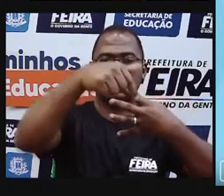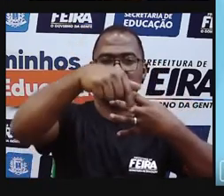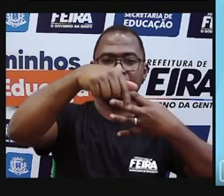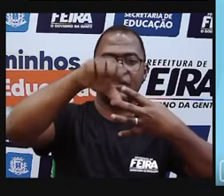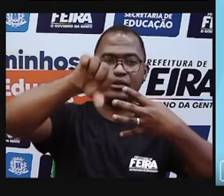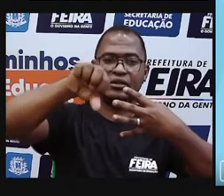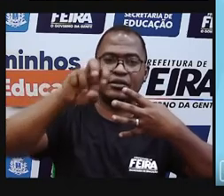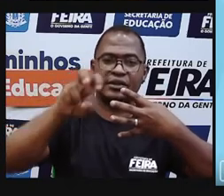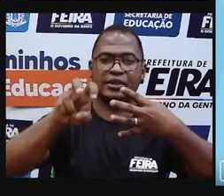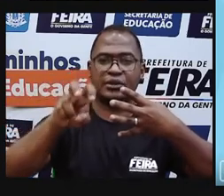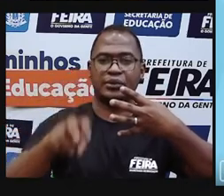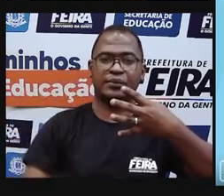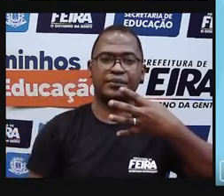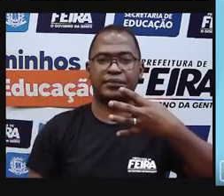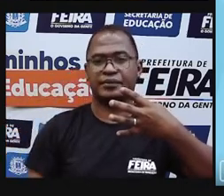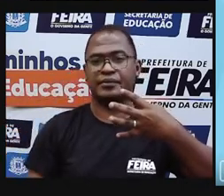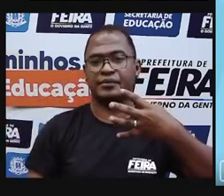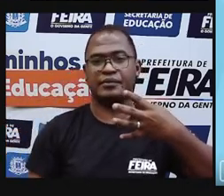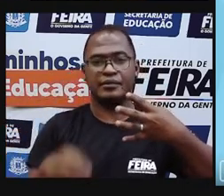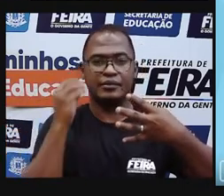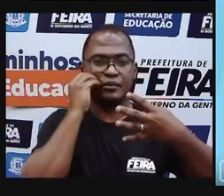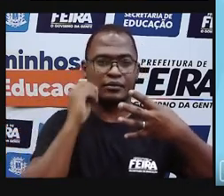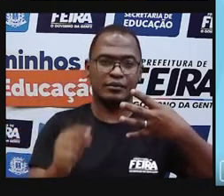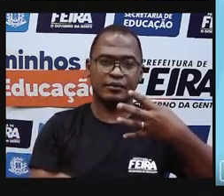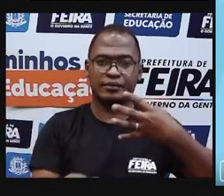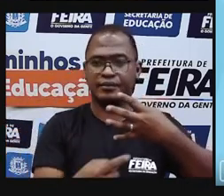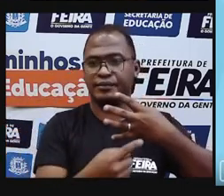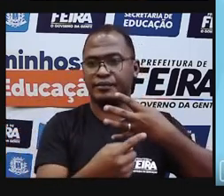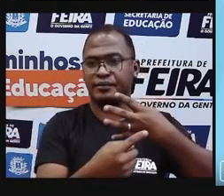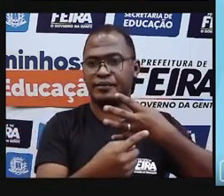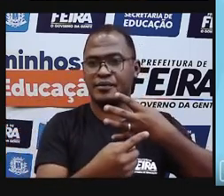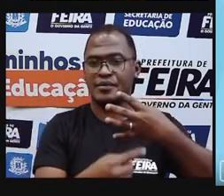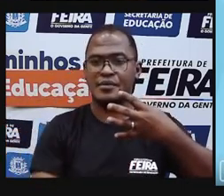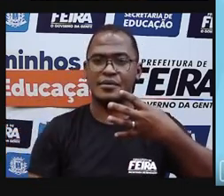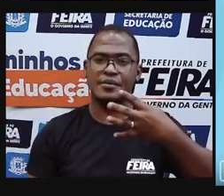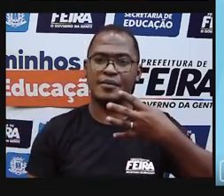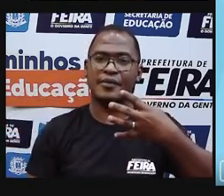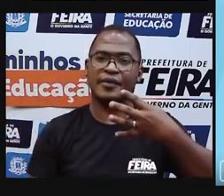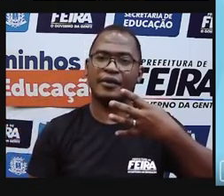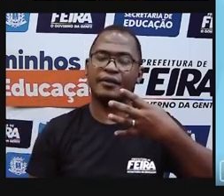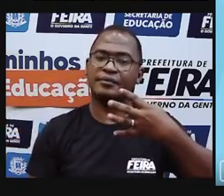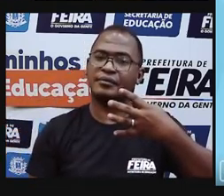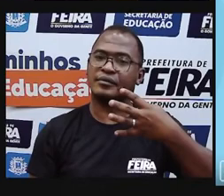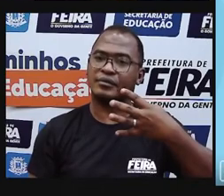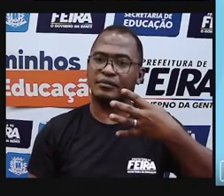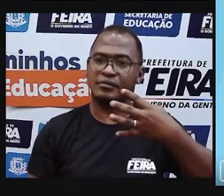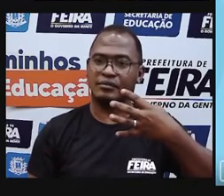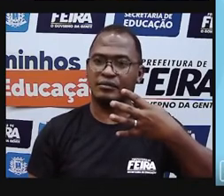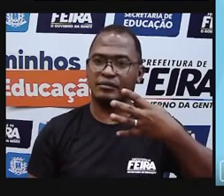O setecentos é a centena e o três é a unidade de milhar.